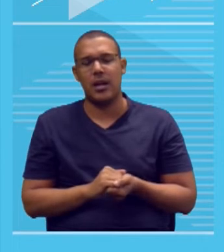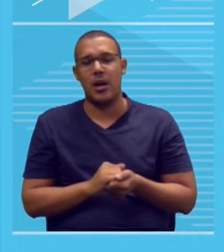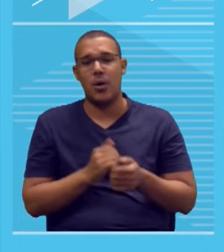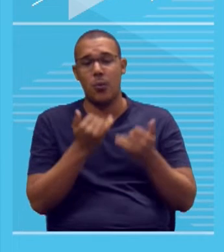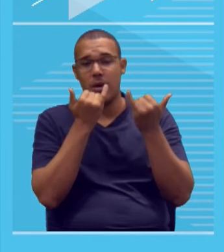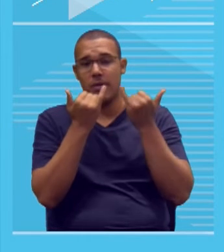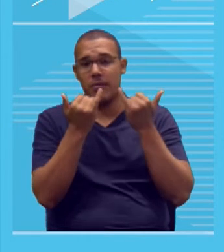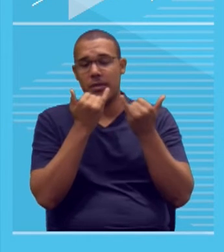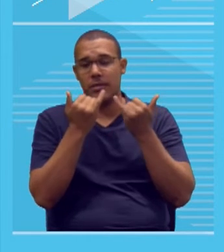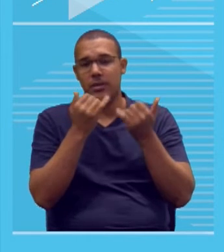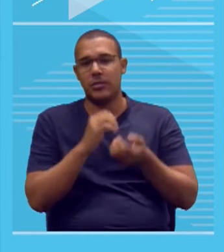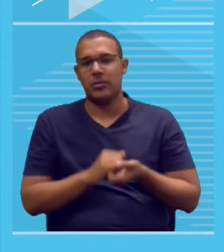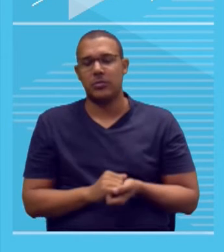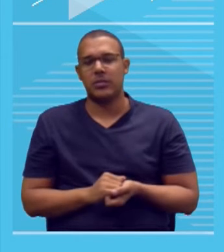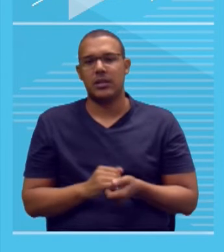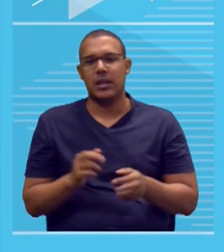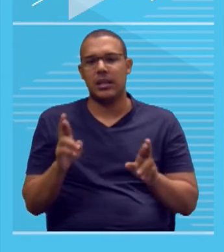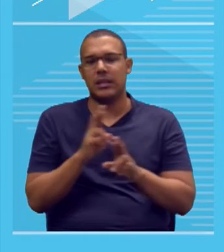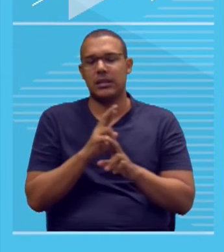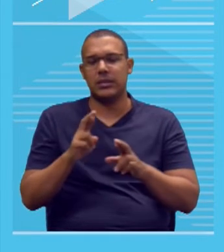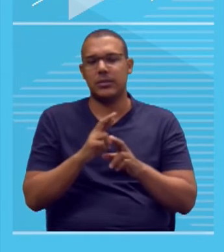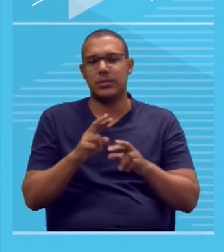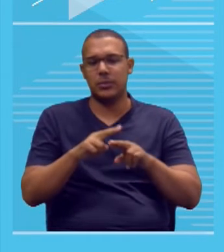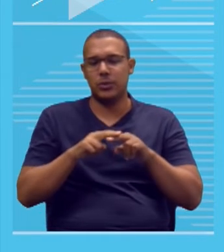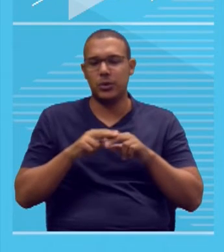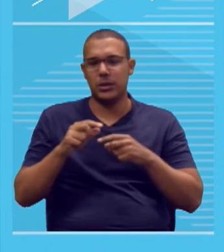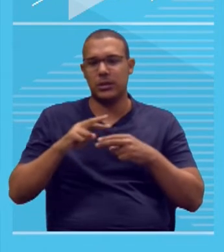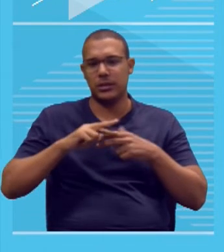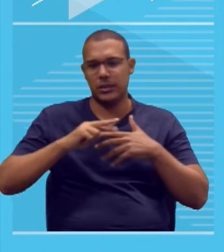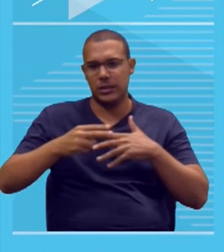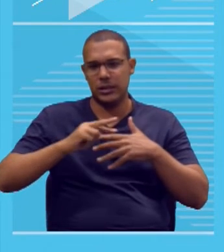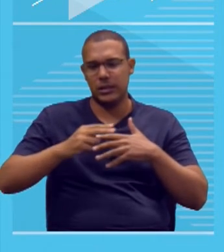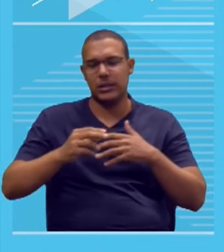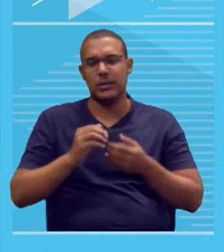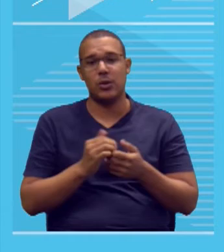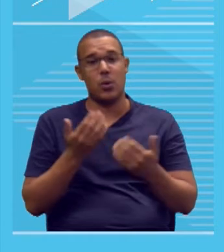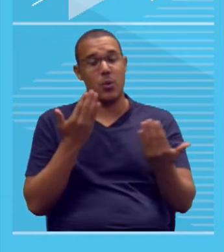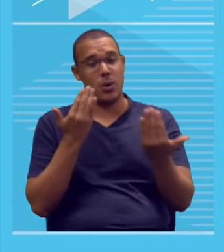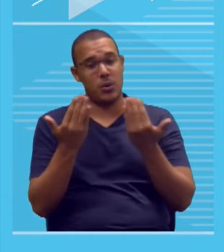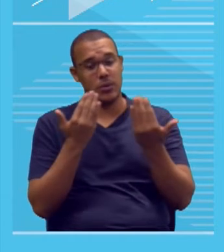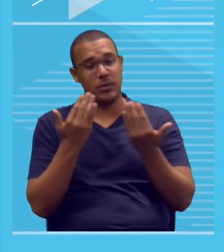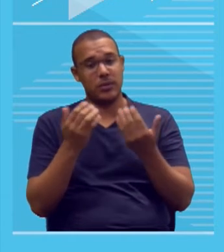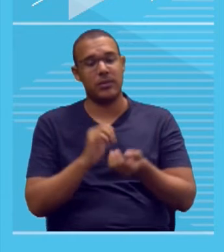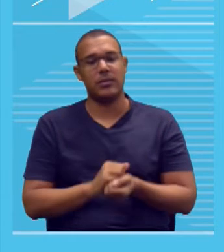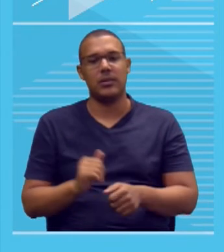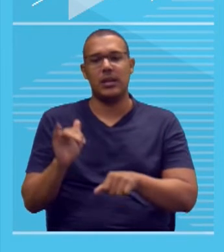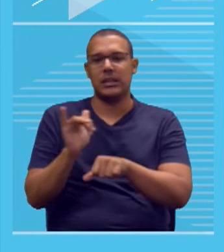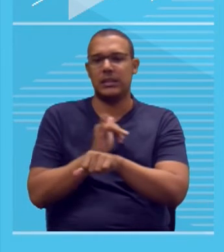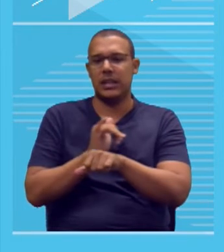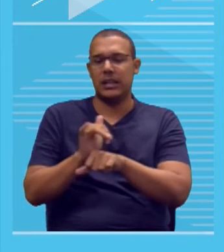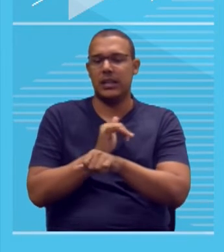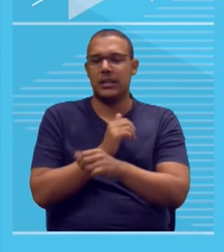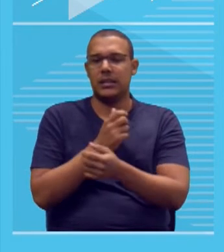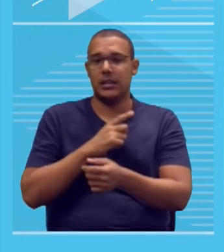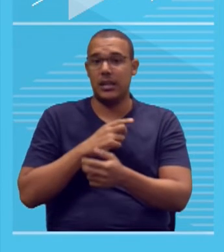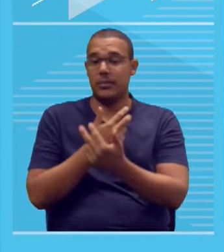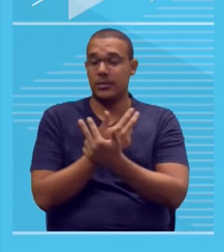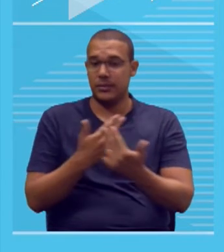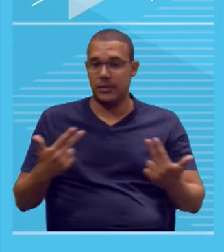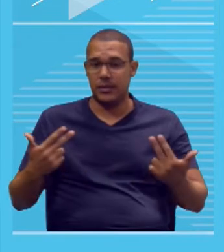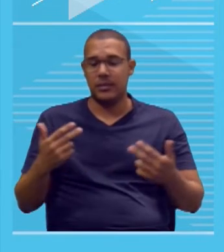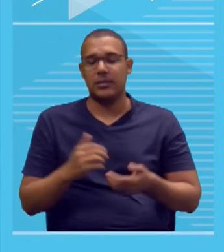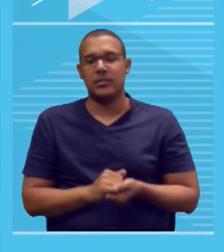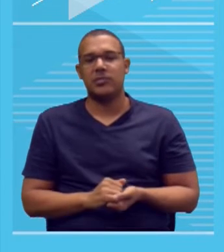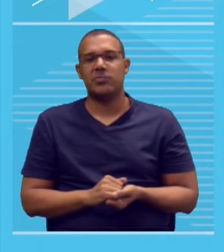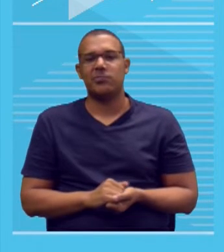raciocínio lógico, relação de causa e consequência, vou usar uma analogia, enfim, estratégia argumentativa que não falta, né? O